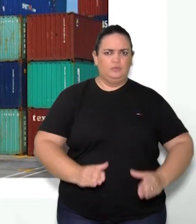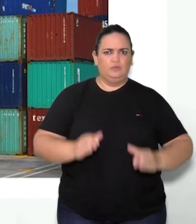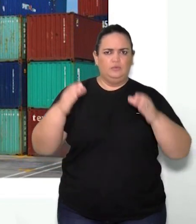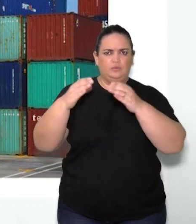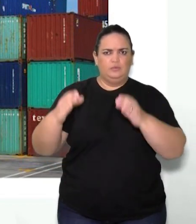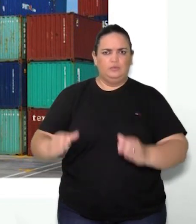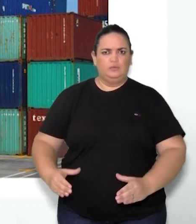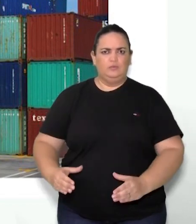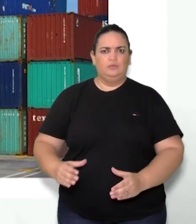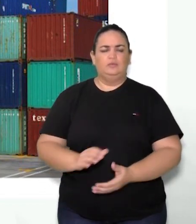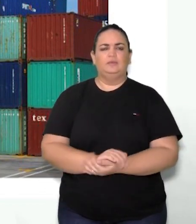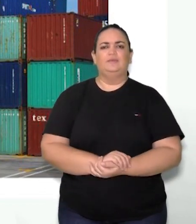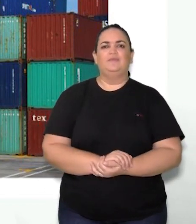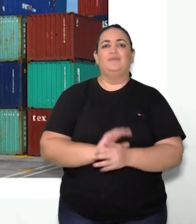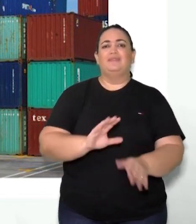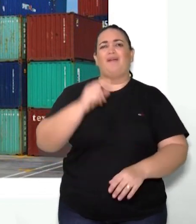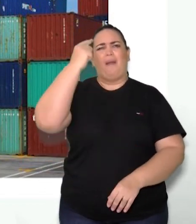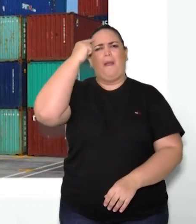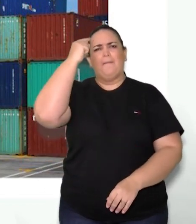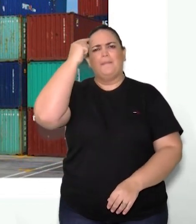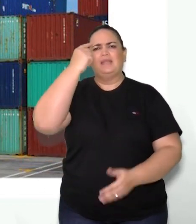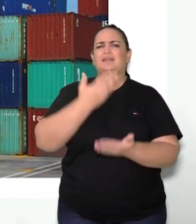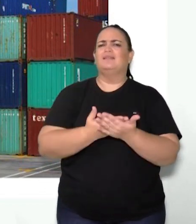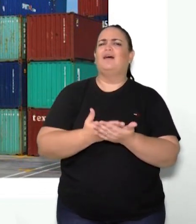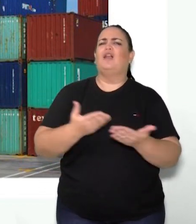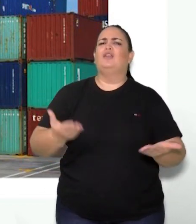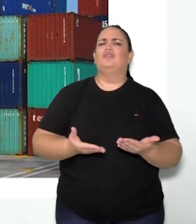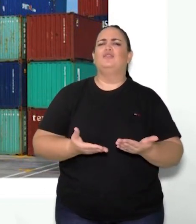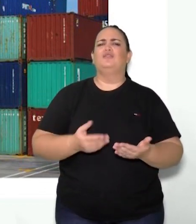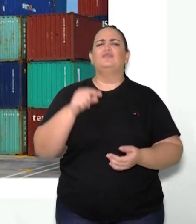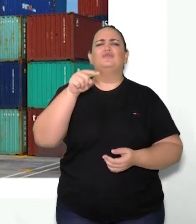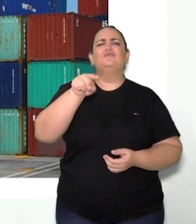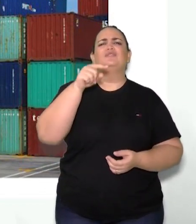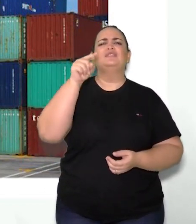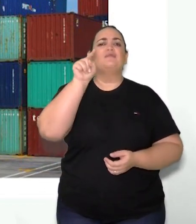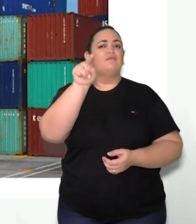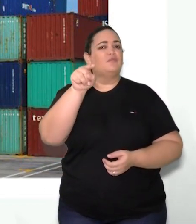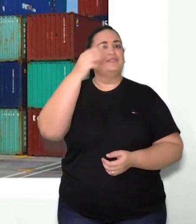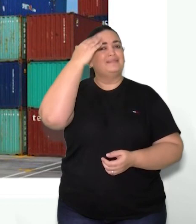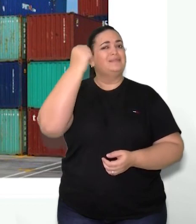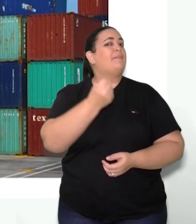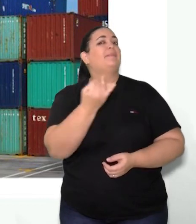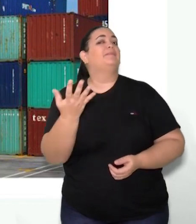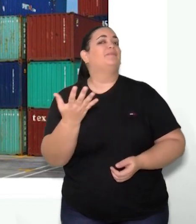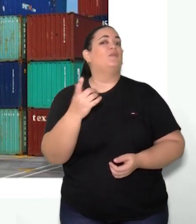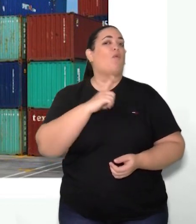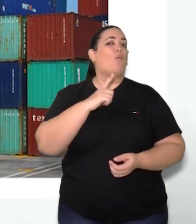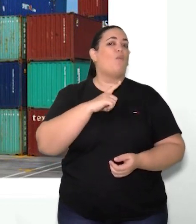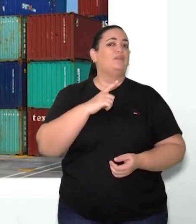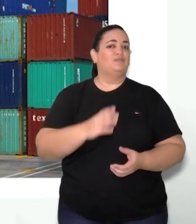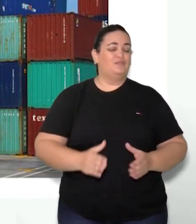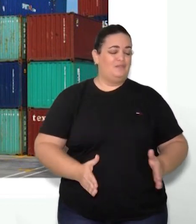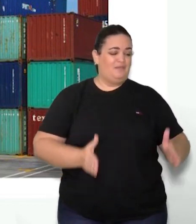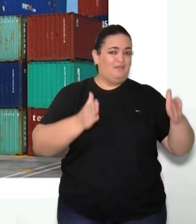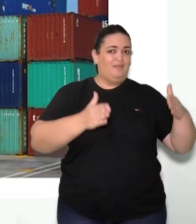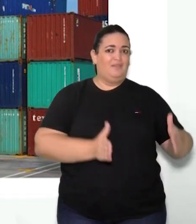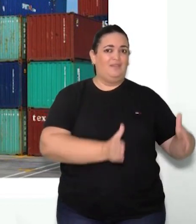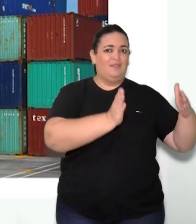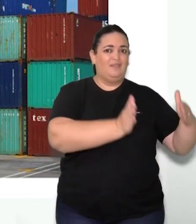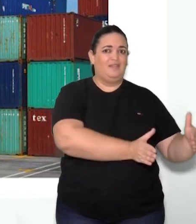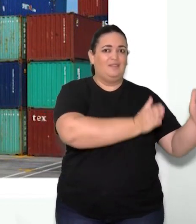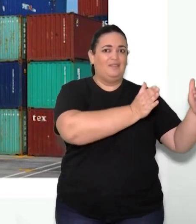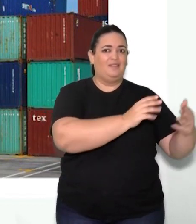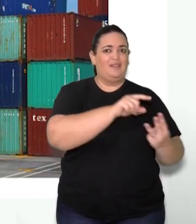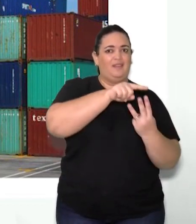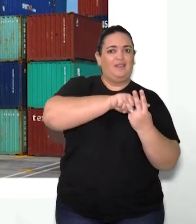ideias da aula de hoje, você pode tentar verificar qual é o quantitativo de objetos empilhados na primeira imagem e